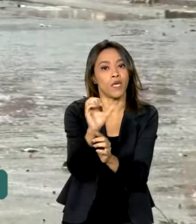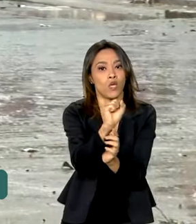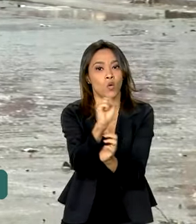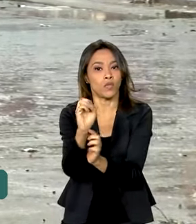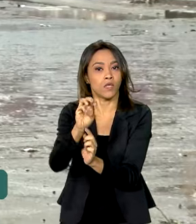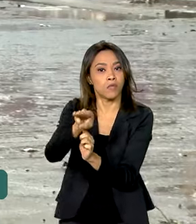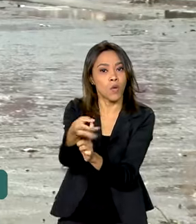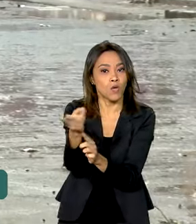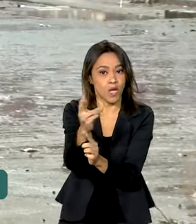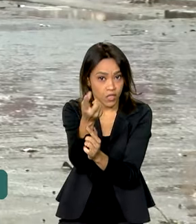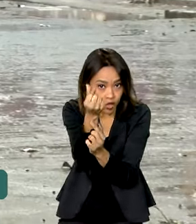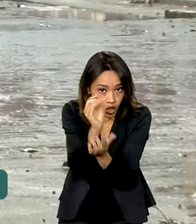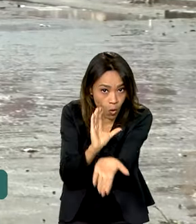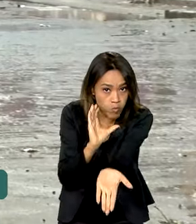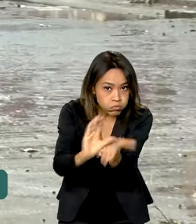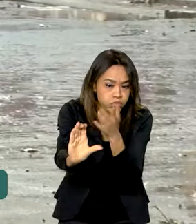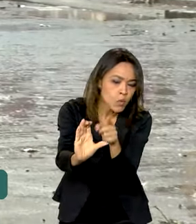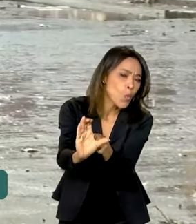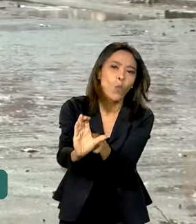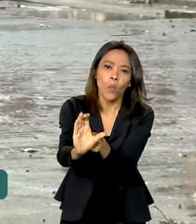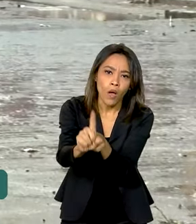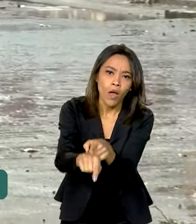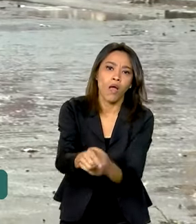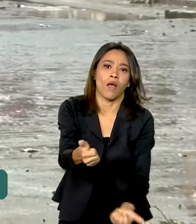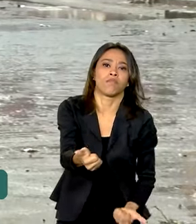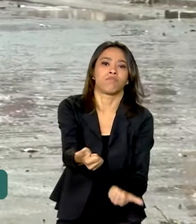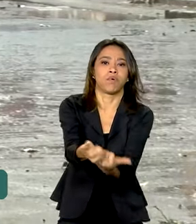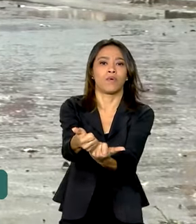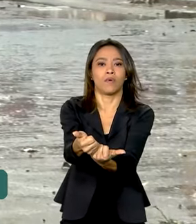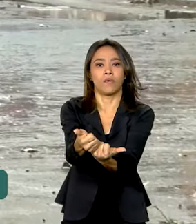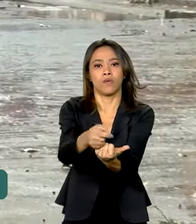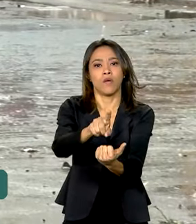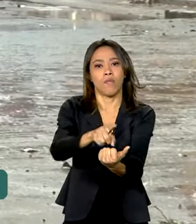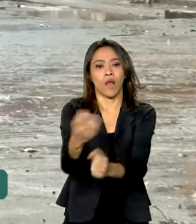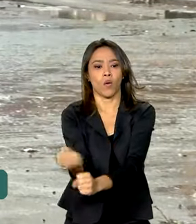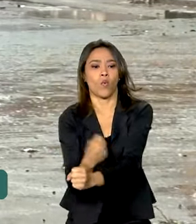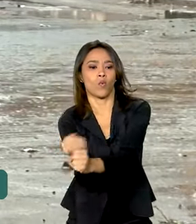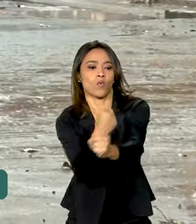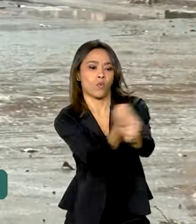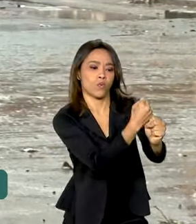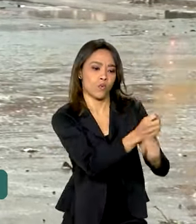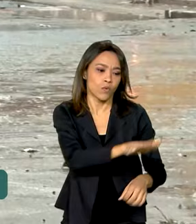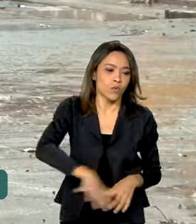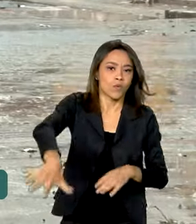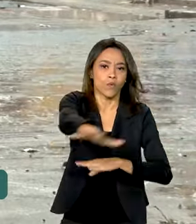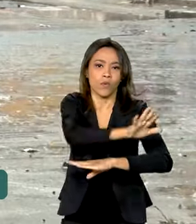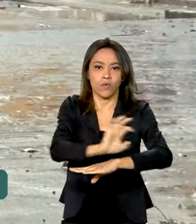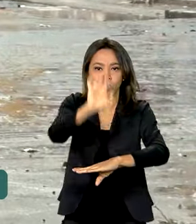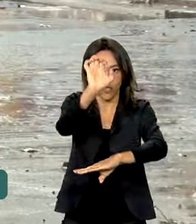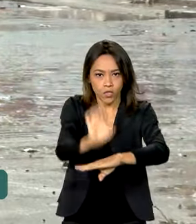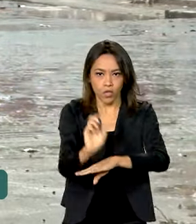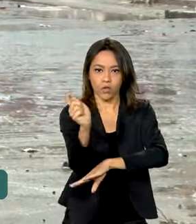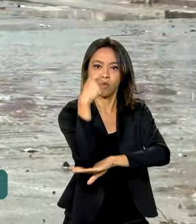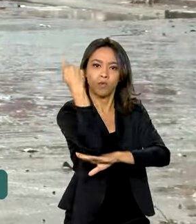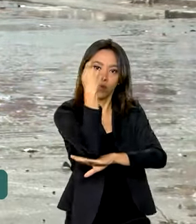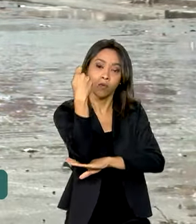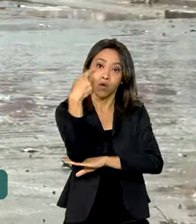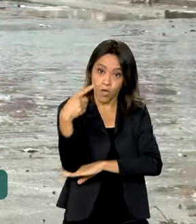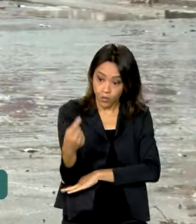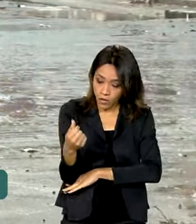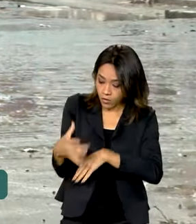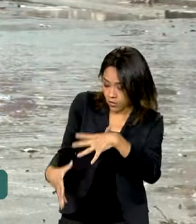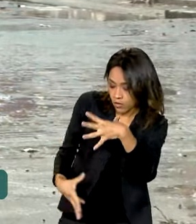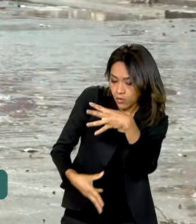de reais é para ações de apoio à reconstrução do Estado. Com esse acréscimo, o governo